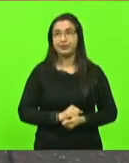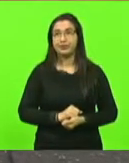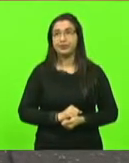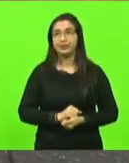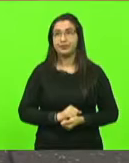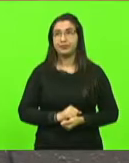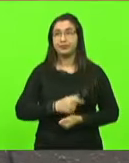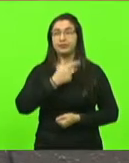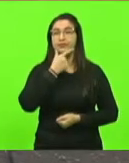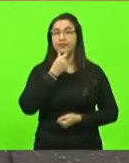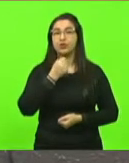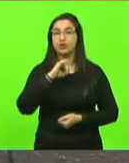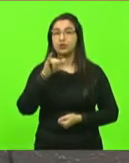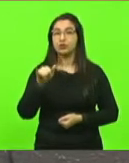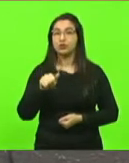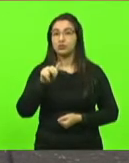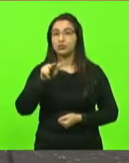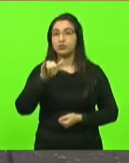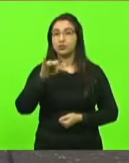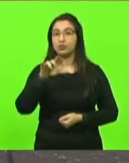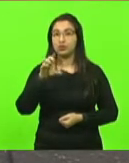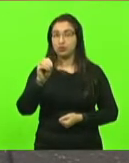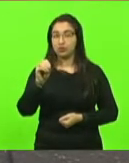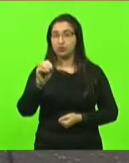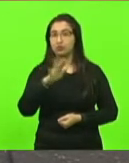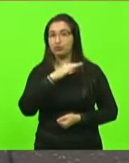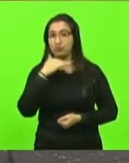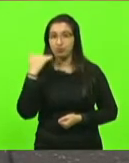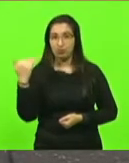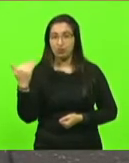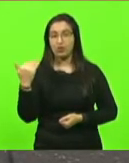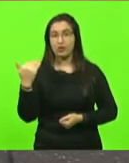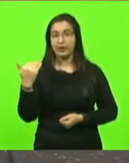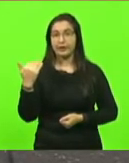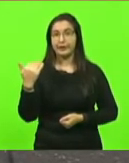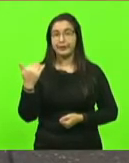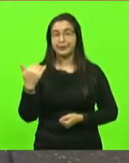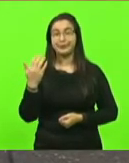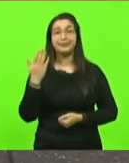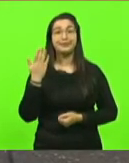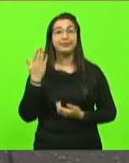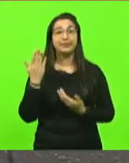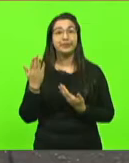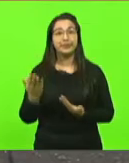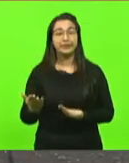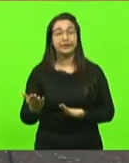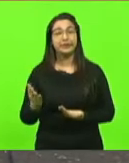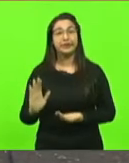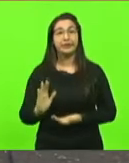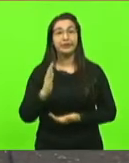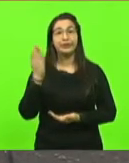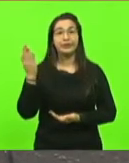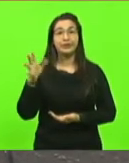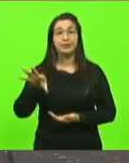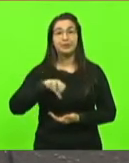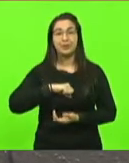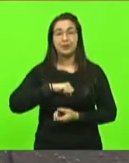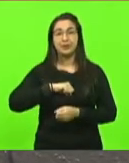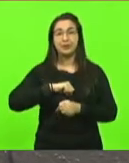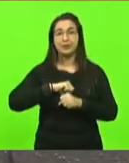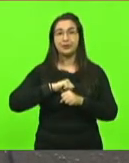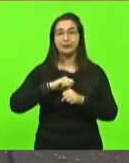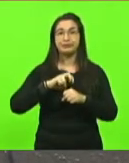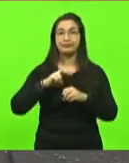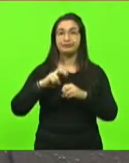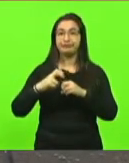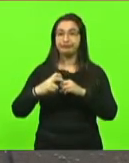que partiu muito cedo, vítima que foi, infelizmente, da Covid, embora se cuidasse